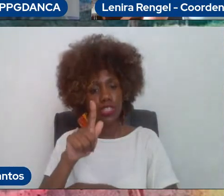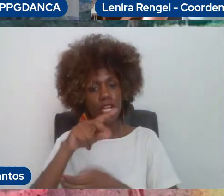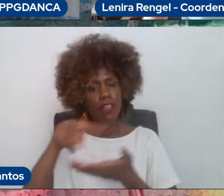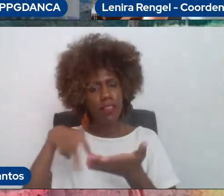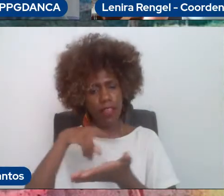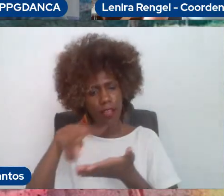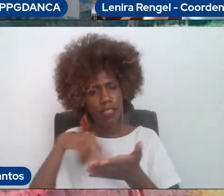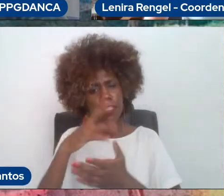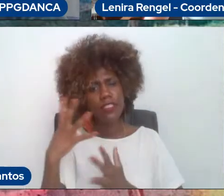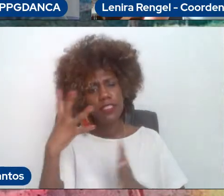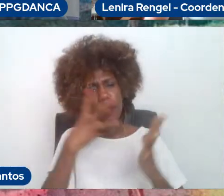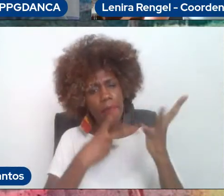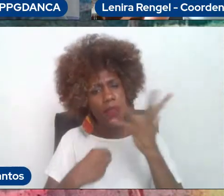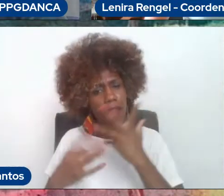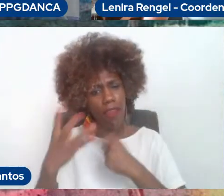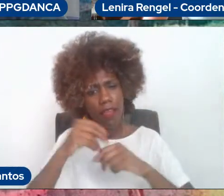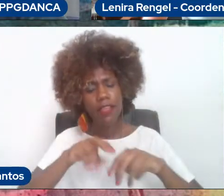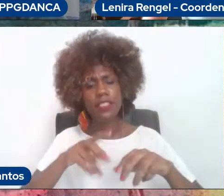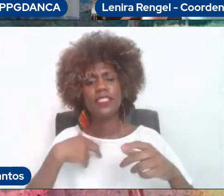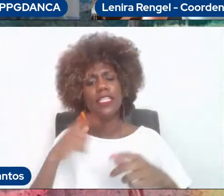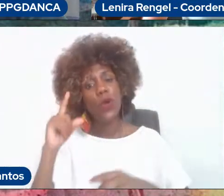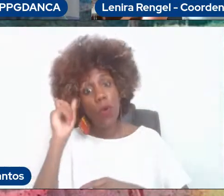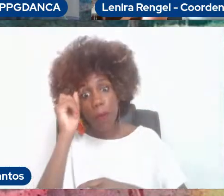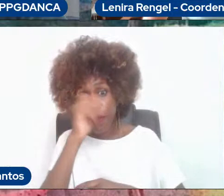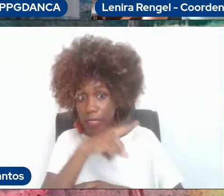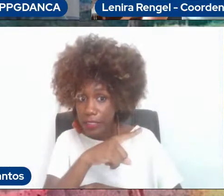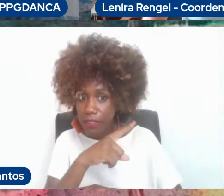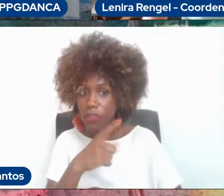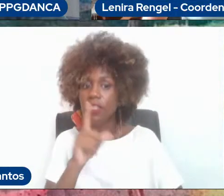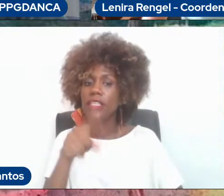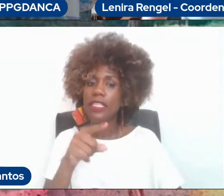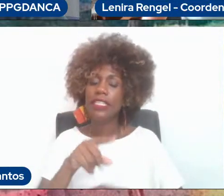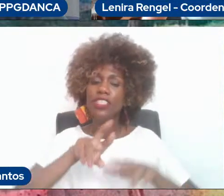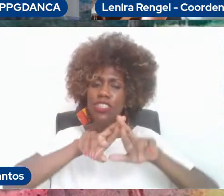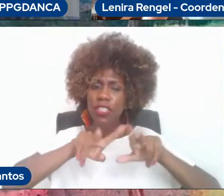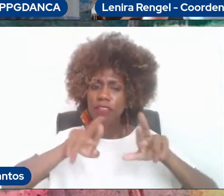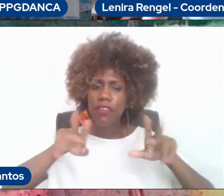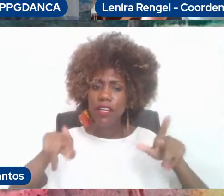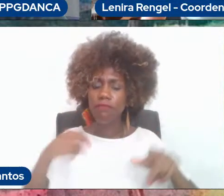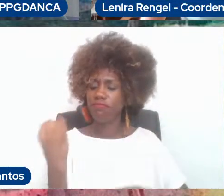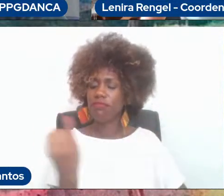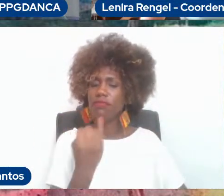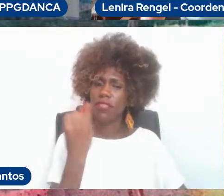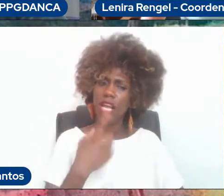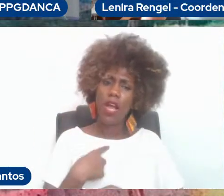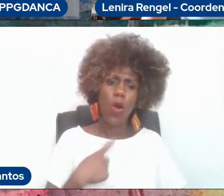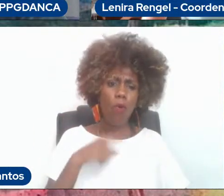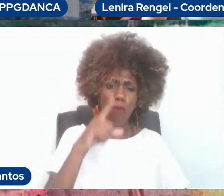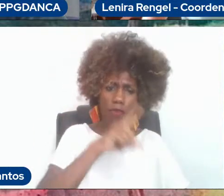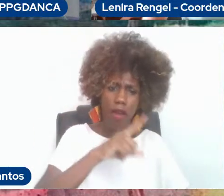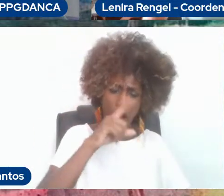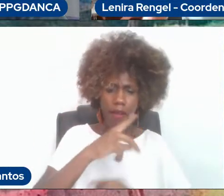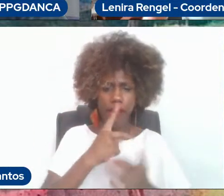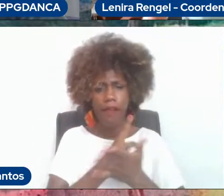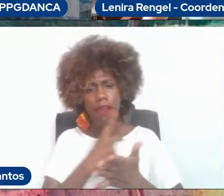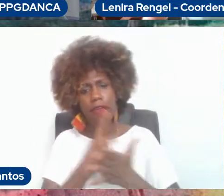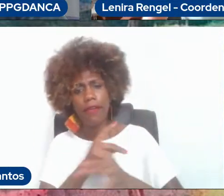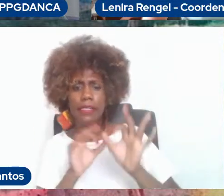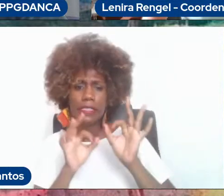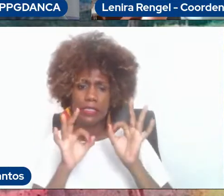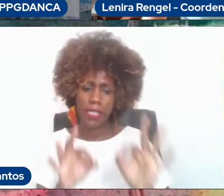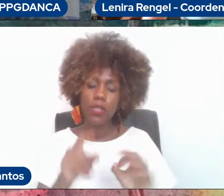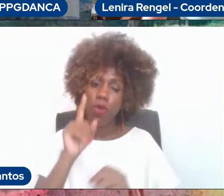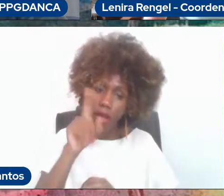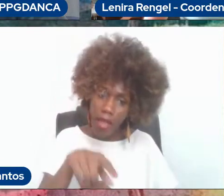complexa, diversa, difícil, importante, com erros, acertos, que é o nosso PPG Dança.